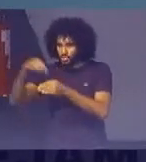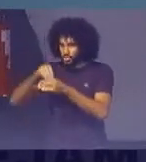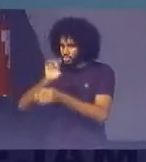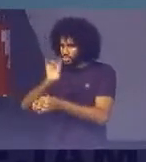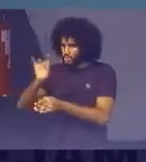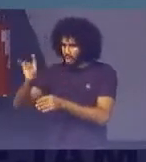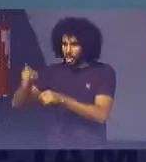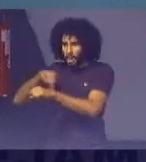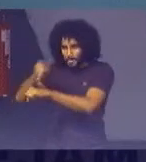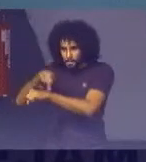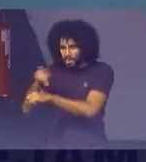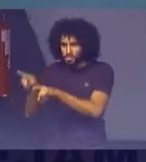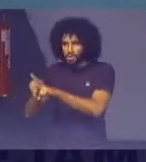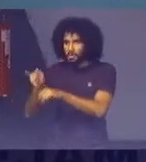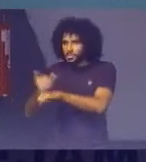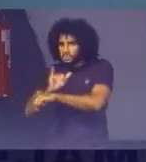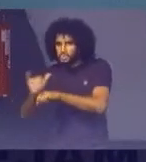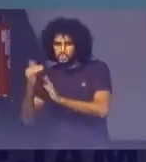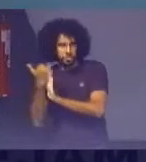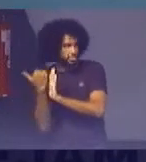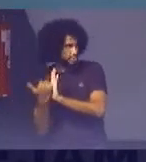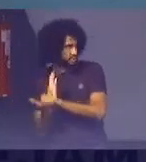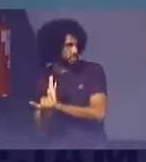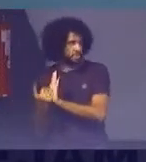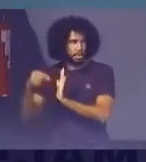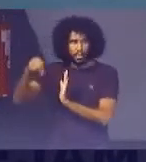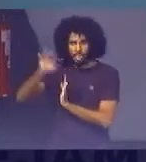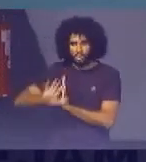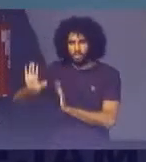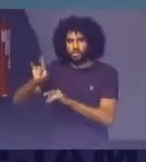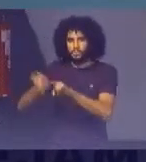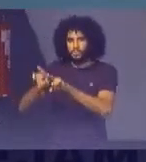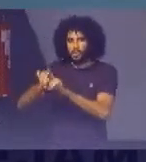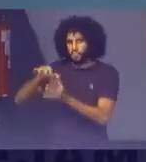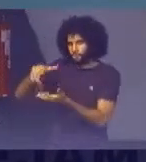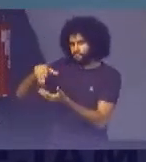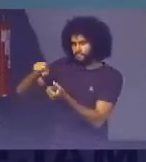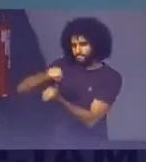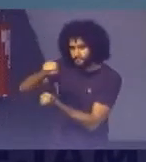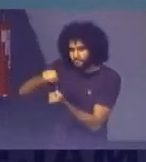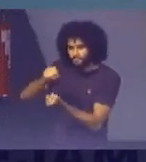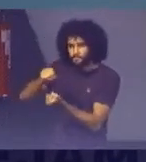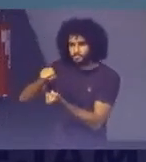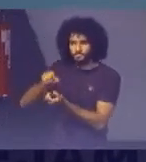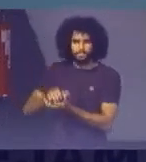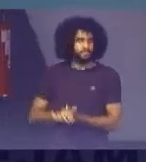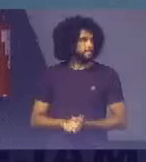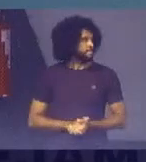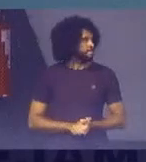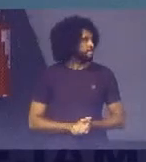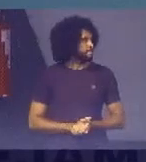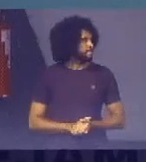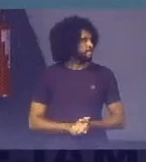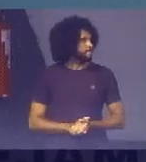Tais como As estratégias De desenvolvimento Nacional Desenvolvimento Sustentável Conforme o caso Então